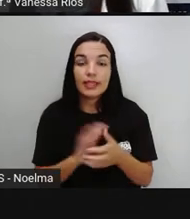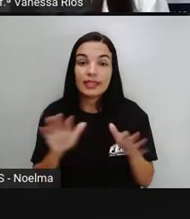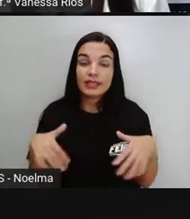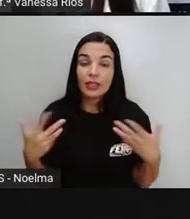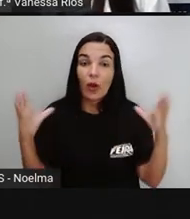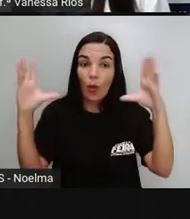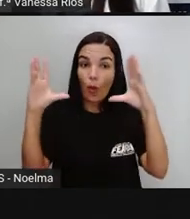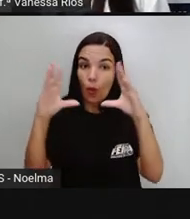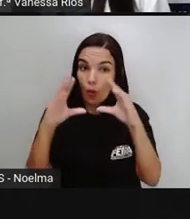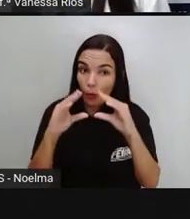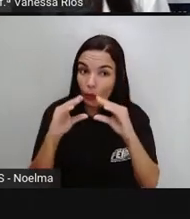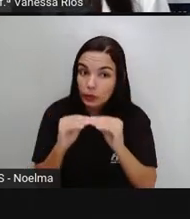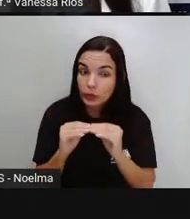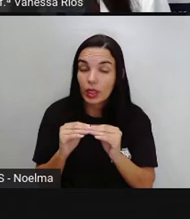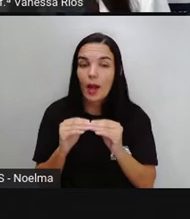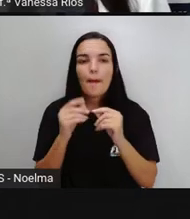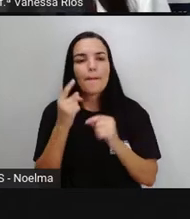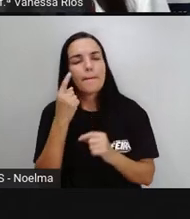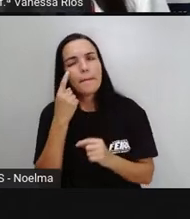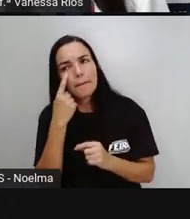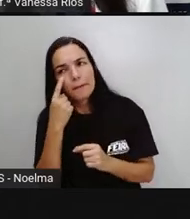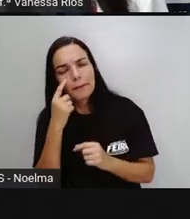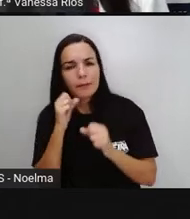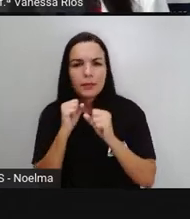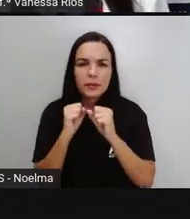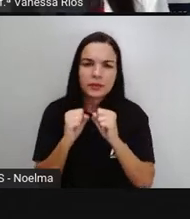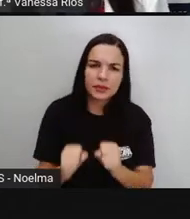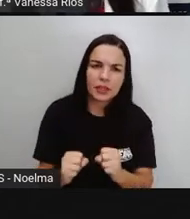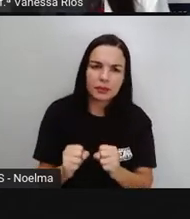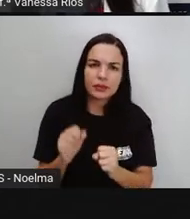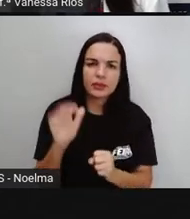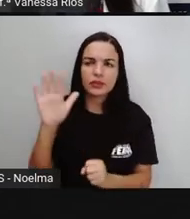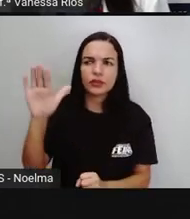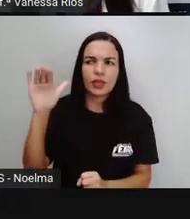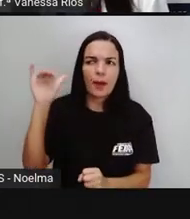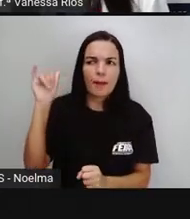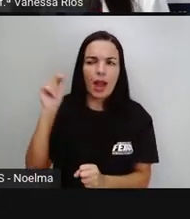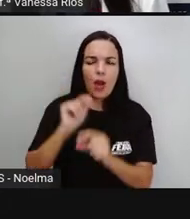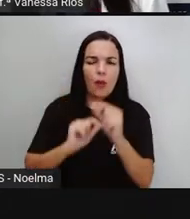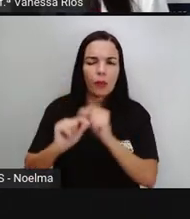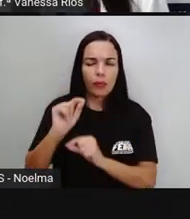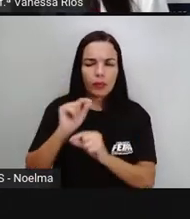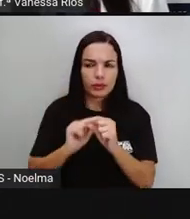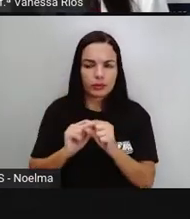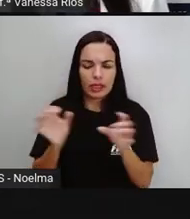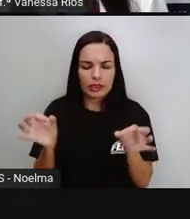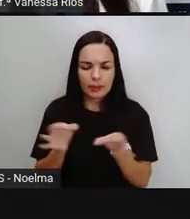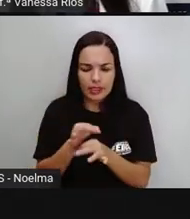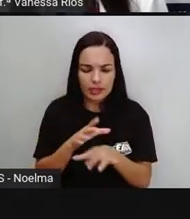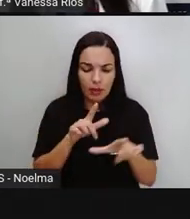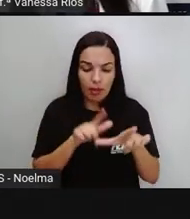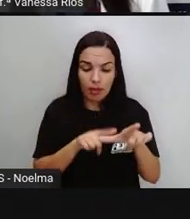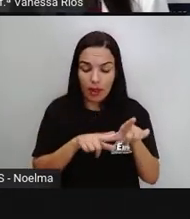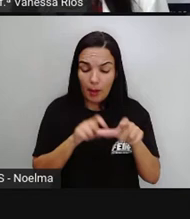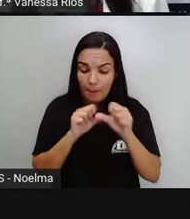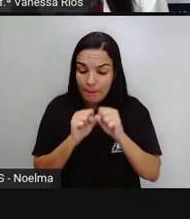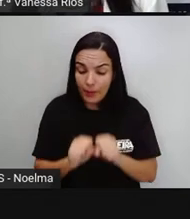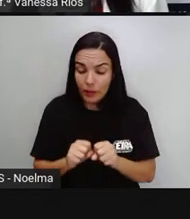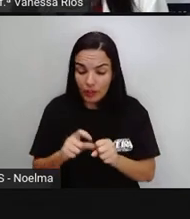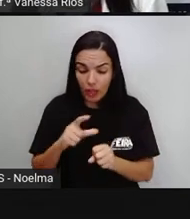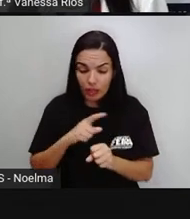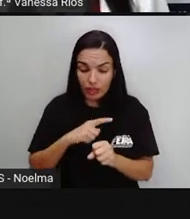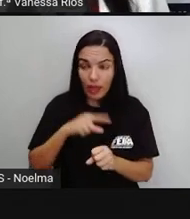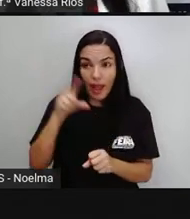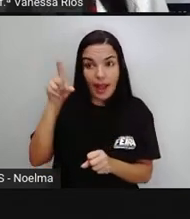Então, concluindo aí, a gente observa aqui, de acordo as terminações, as palavras oxítonas, elas podem receber